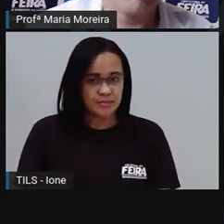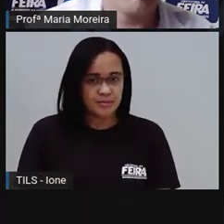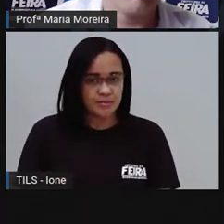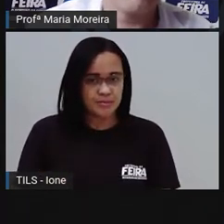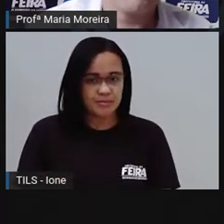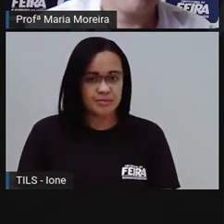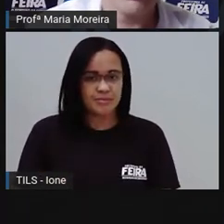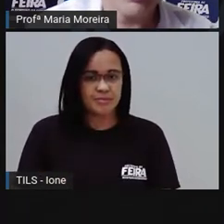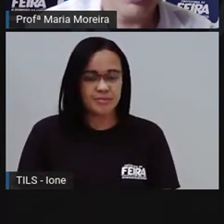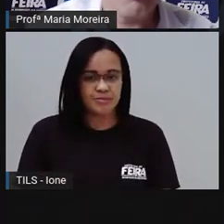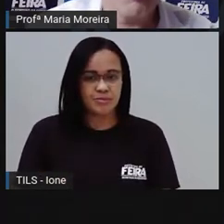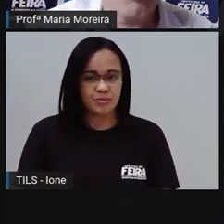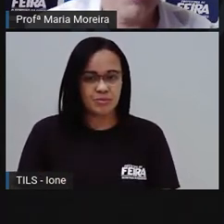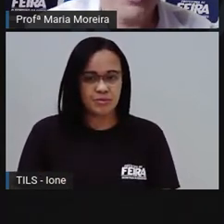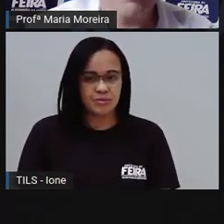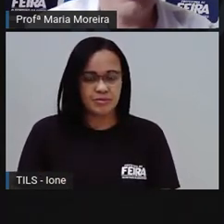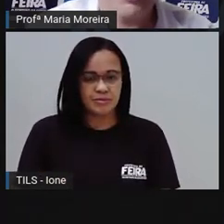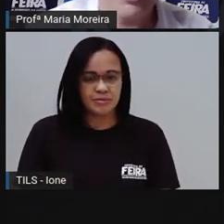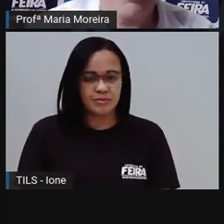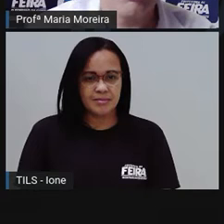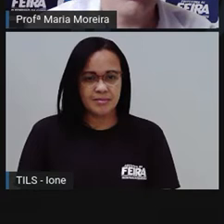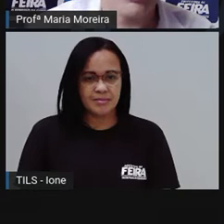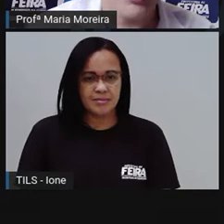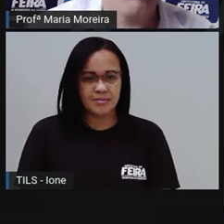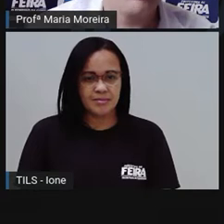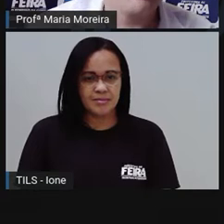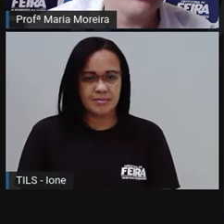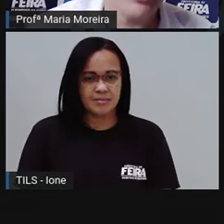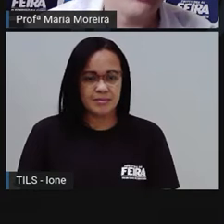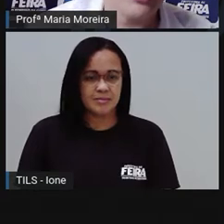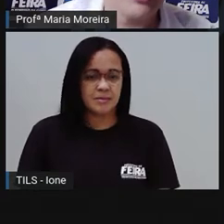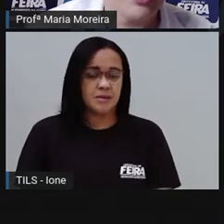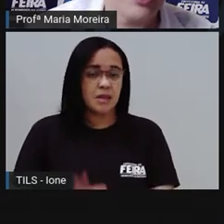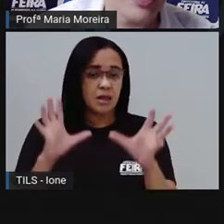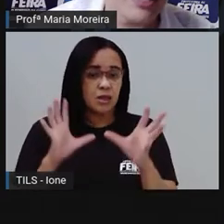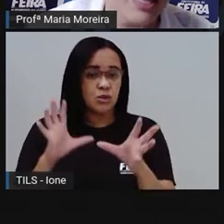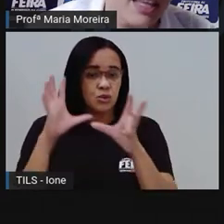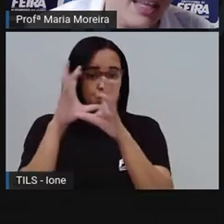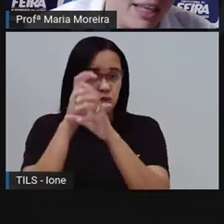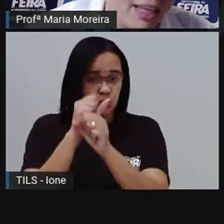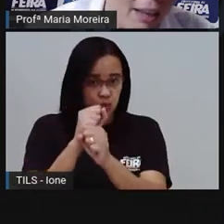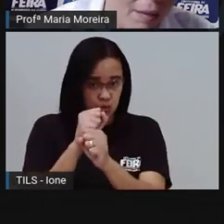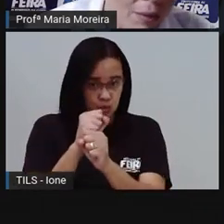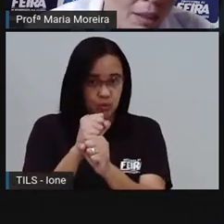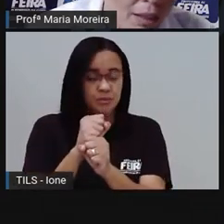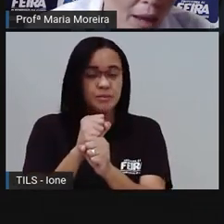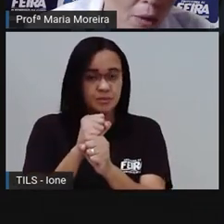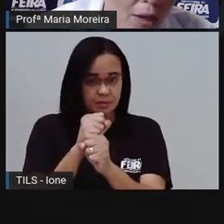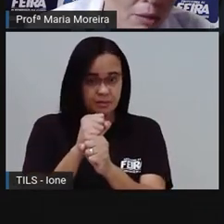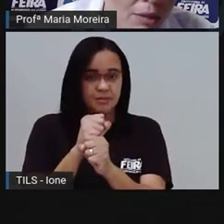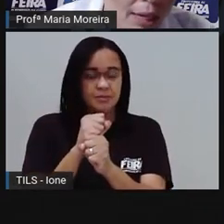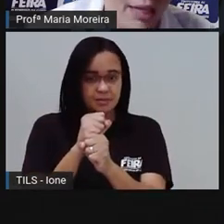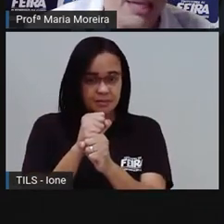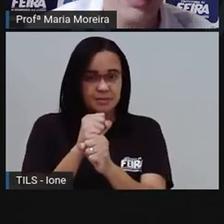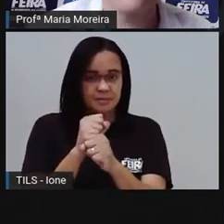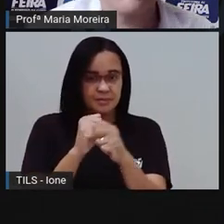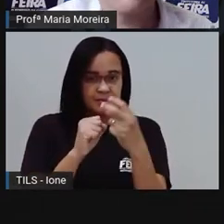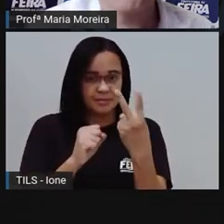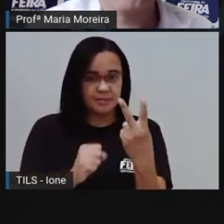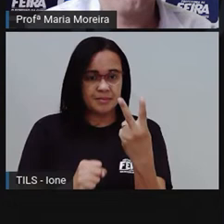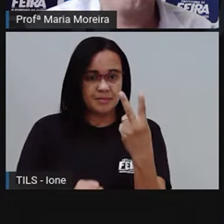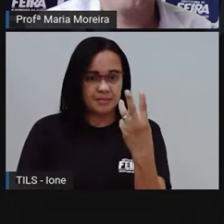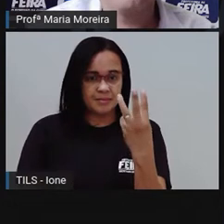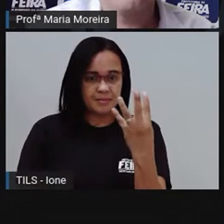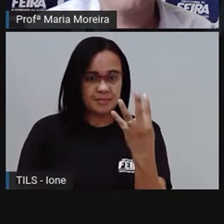Aqui. Eu vou pegar o quê? Olha a quantidade que tem aqui, que é quanto? Três.